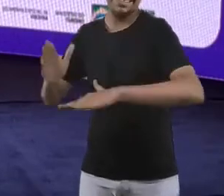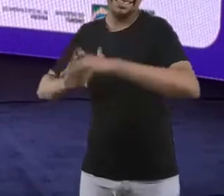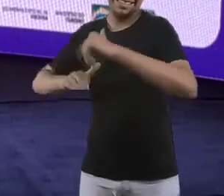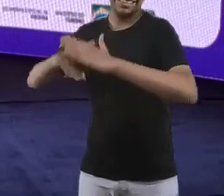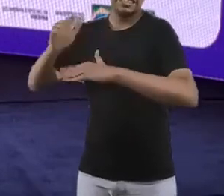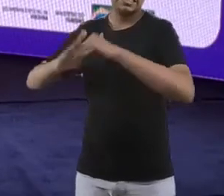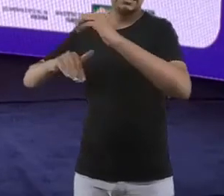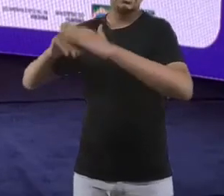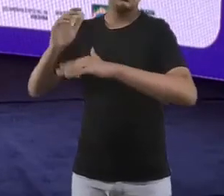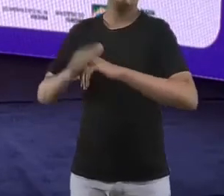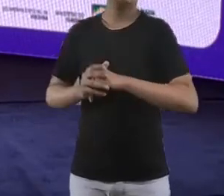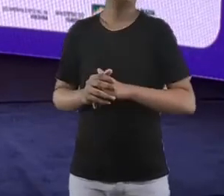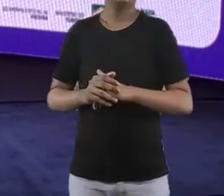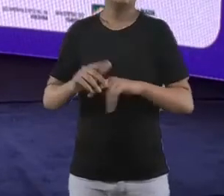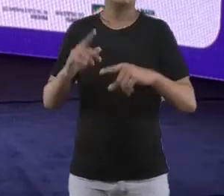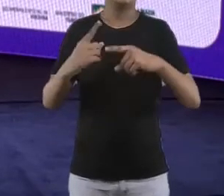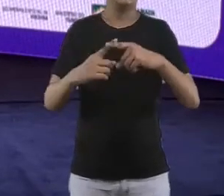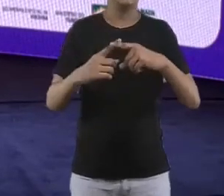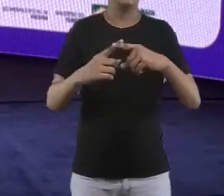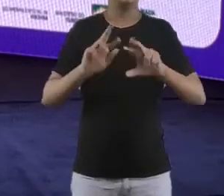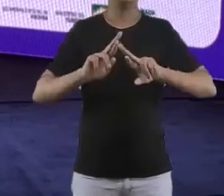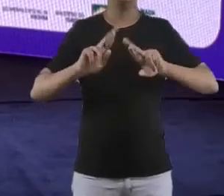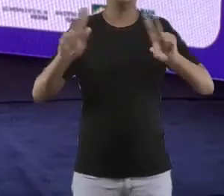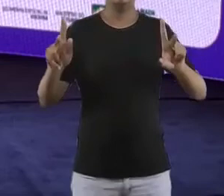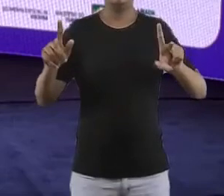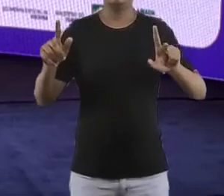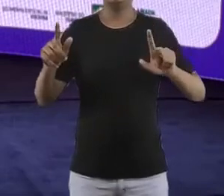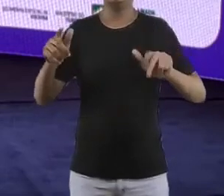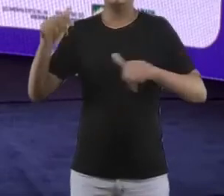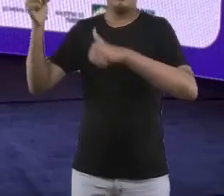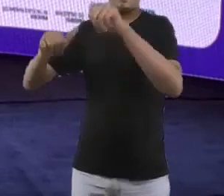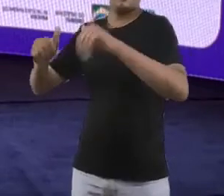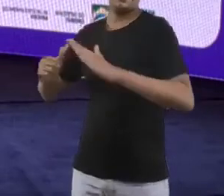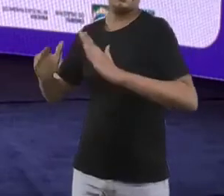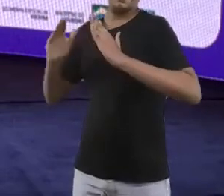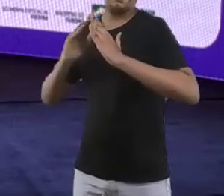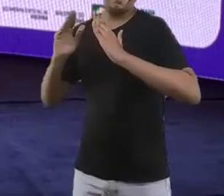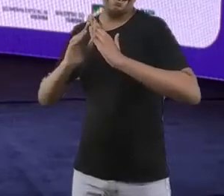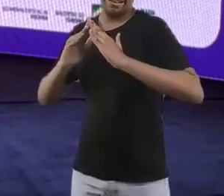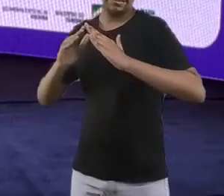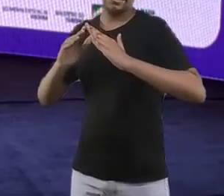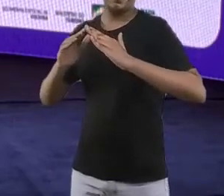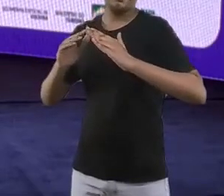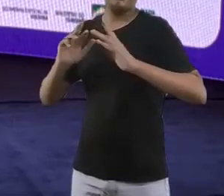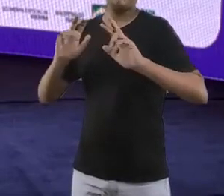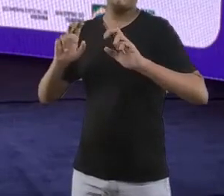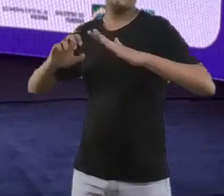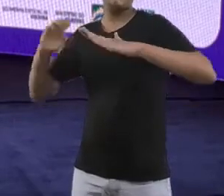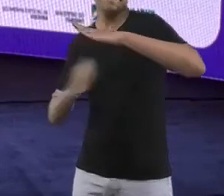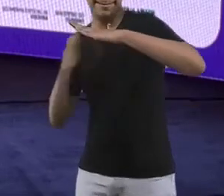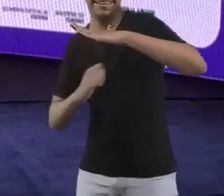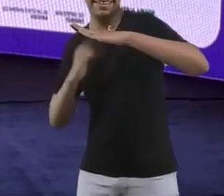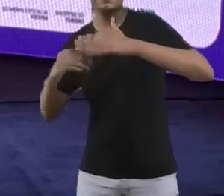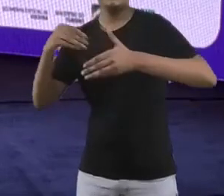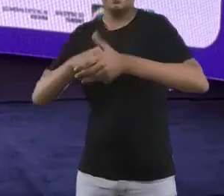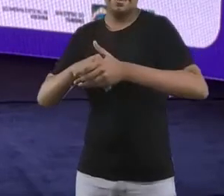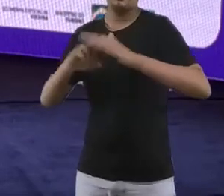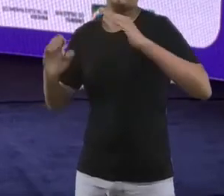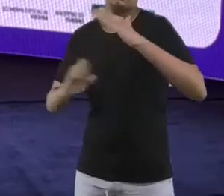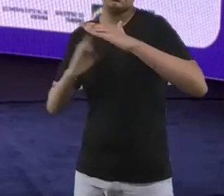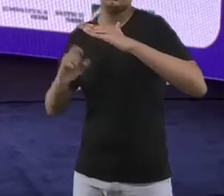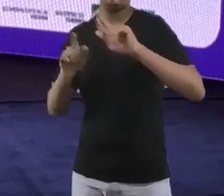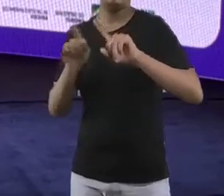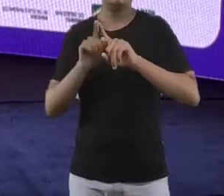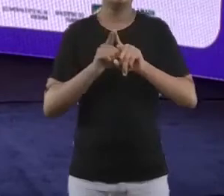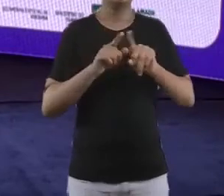uma coisa é a gente conseguir avaliar dentro de casa, então, os indicadores, os KPIs dentro da Ambev, que a gente consegue, a sabe quais são, quando a quer avaliar alguém, por exemplo, as organizações